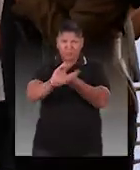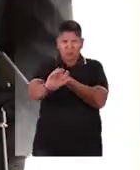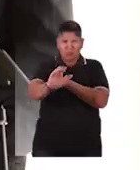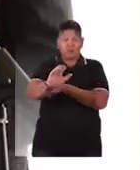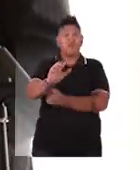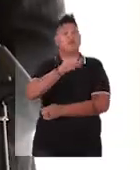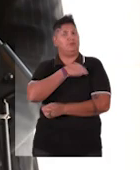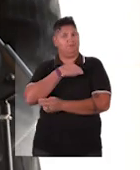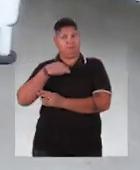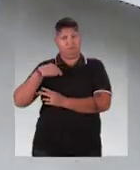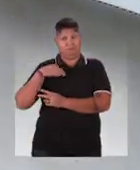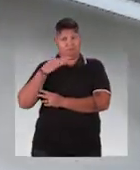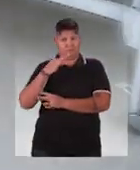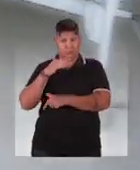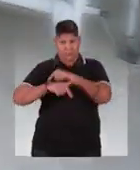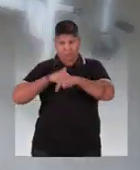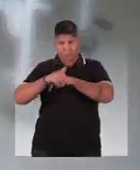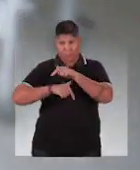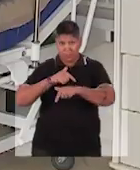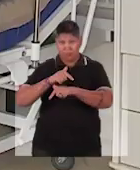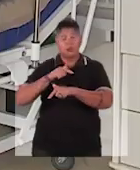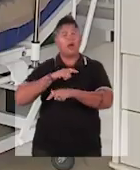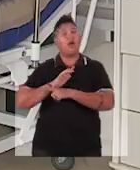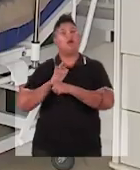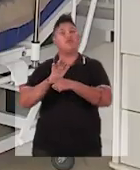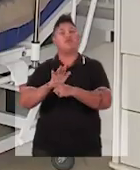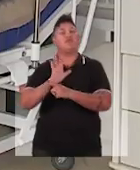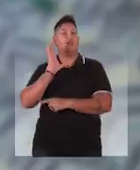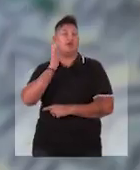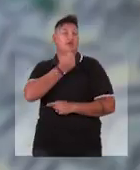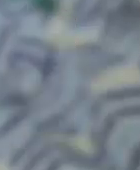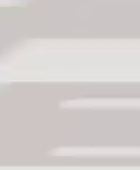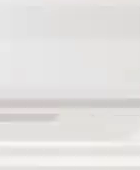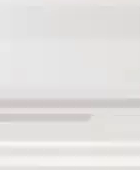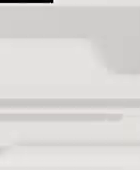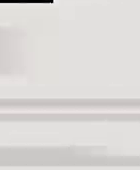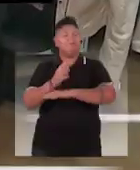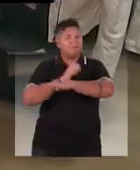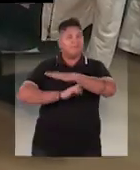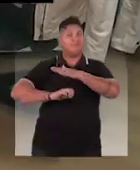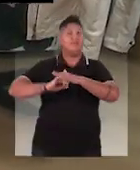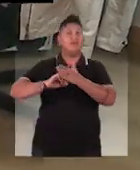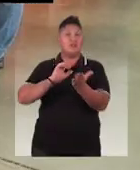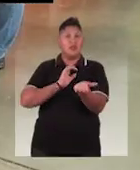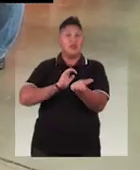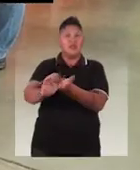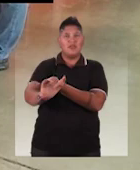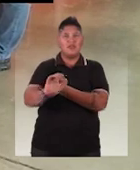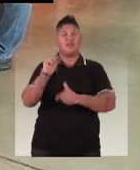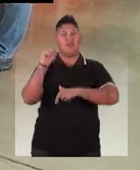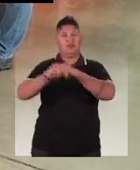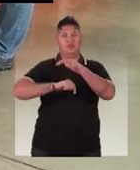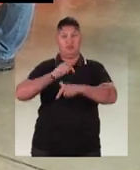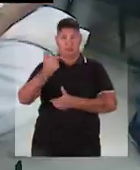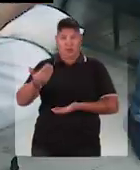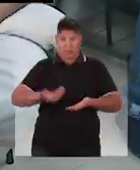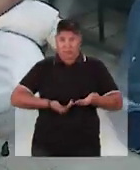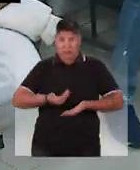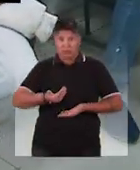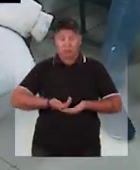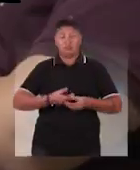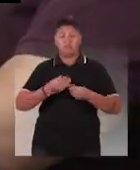destinados pelo MPT ajudam a salvar vidas em todo o Brasil. E as empresas que investem no